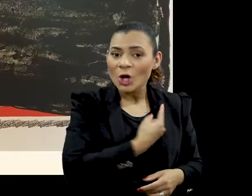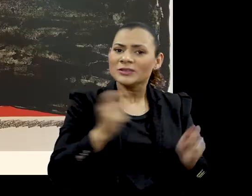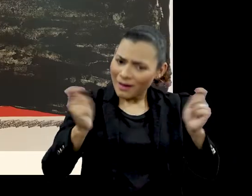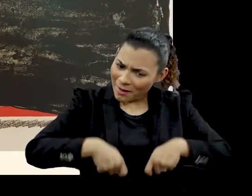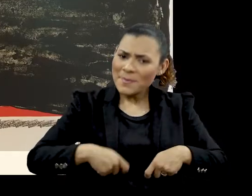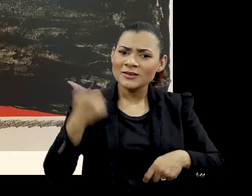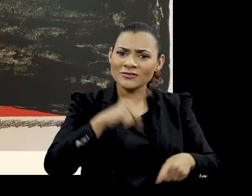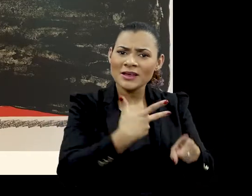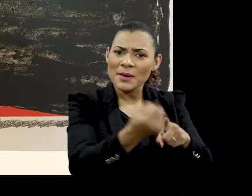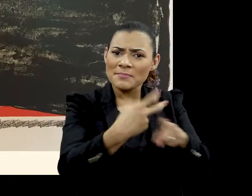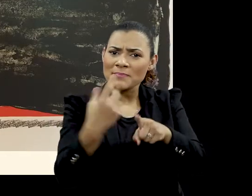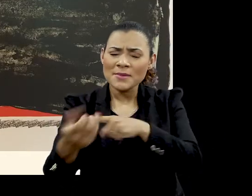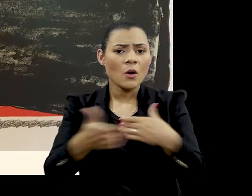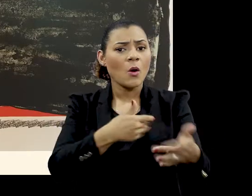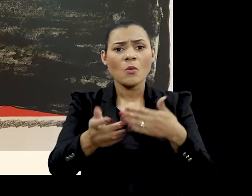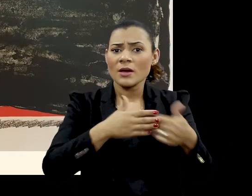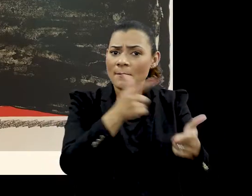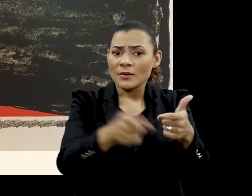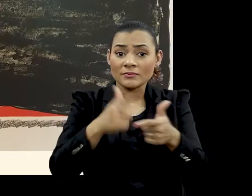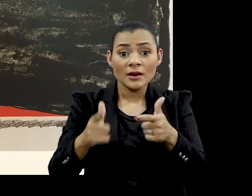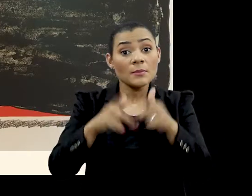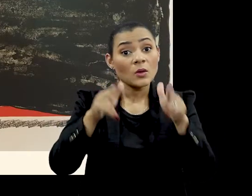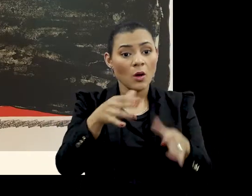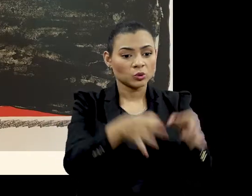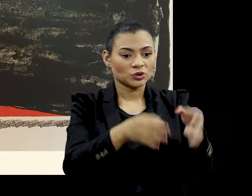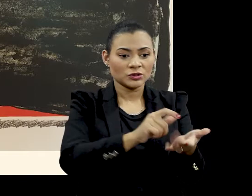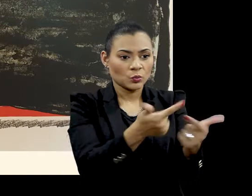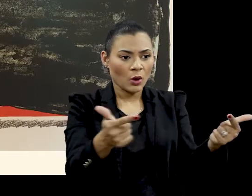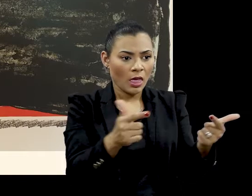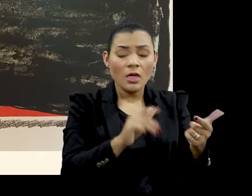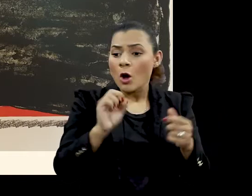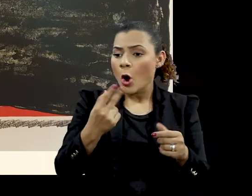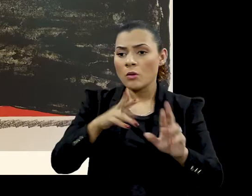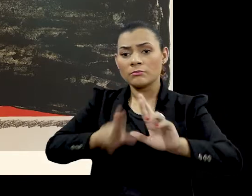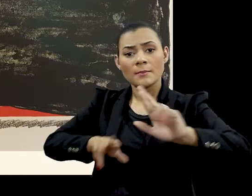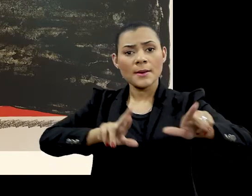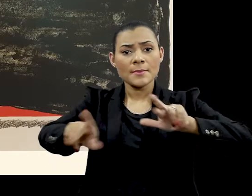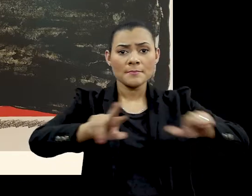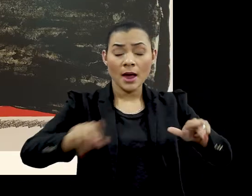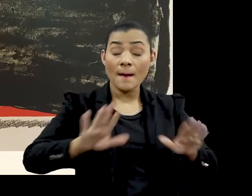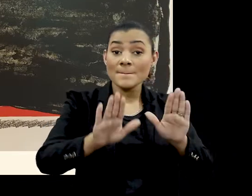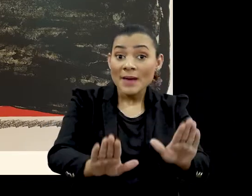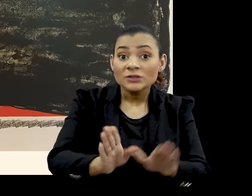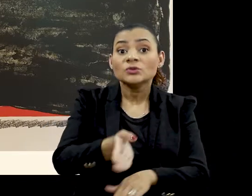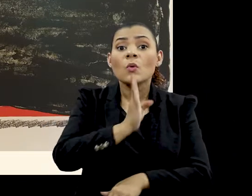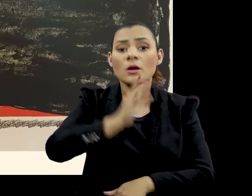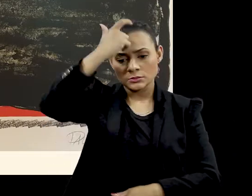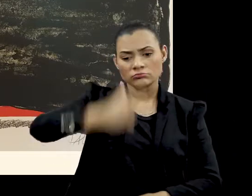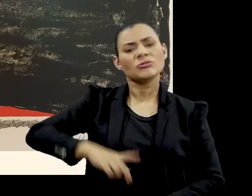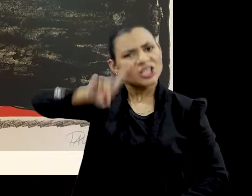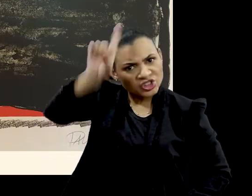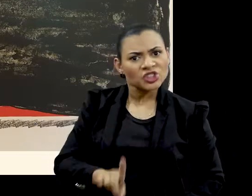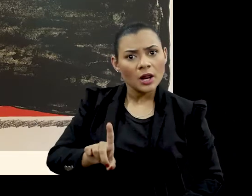nós somos capazes de vencer qualquer gigante das nossas vidas Como a injustiça Ou ser diferente da maioria Desde que a gente conheça